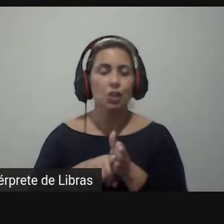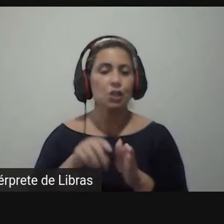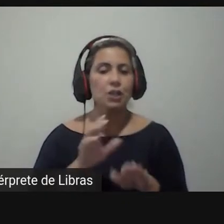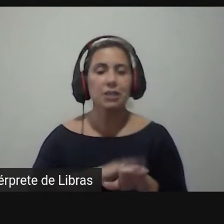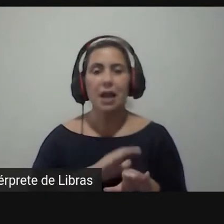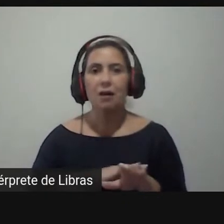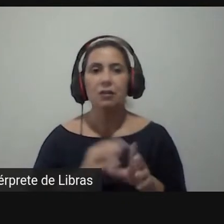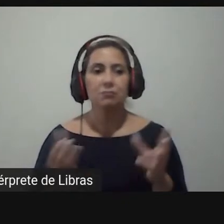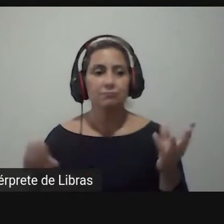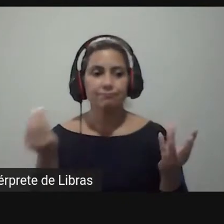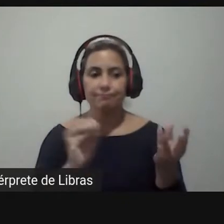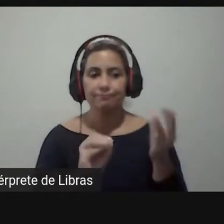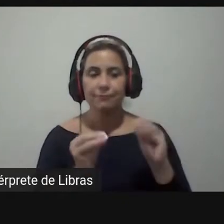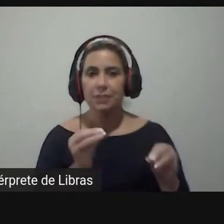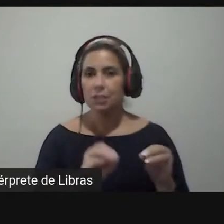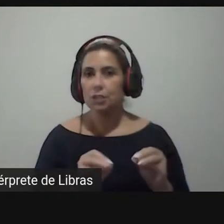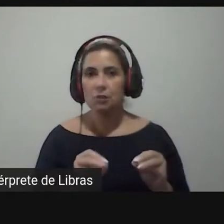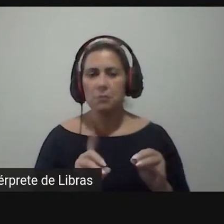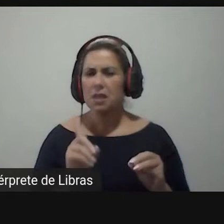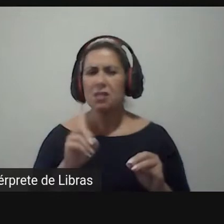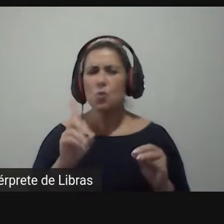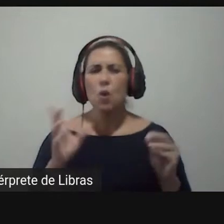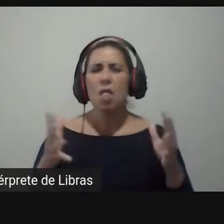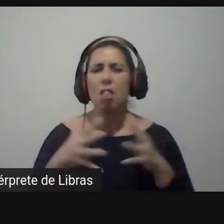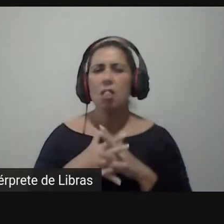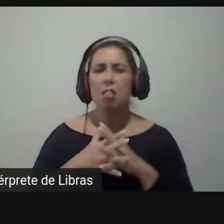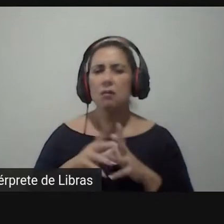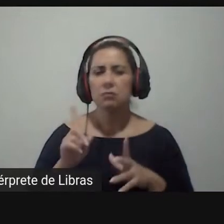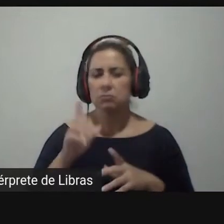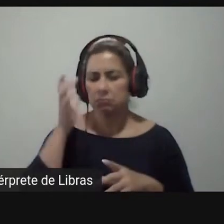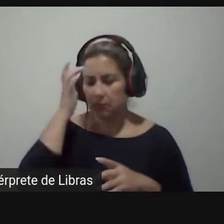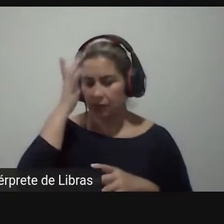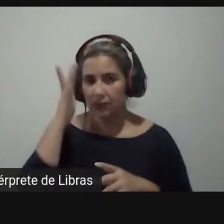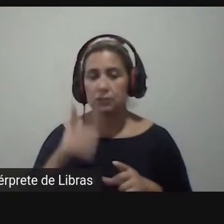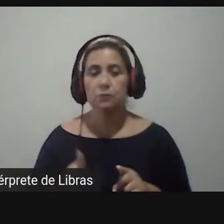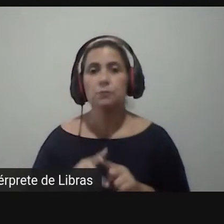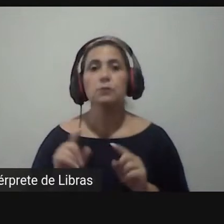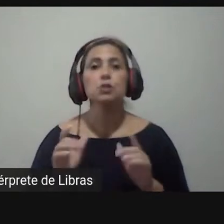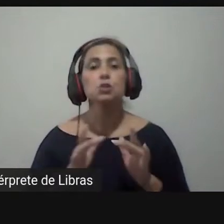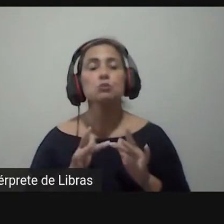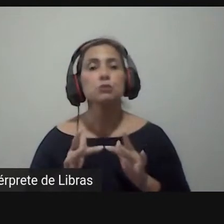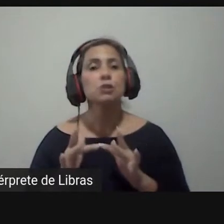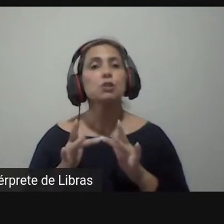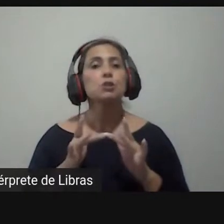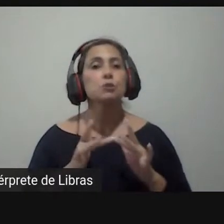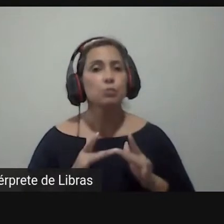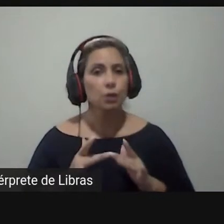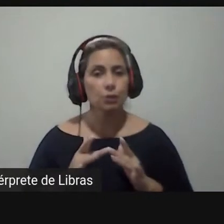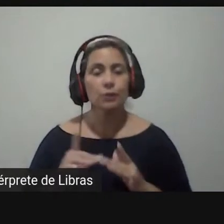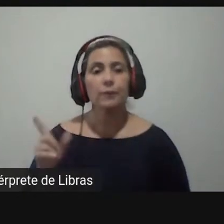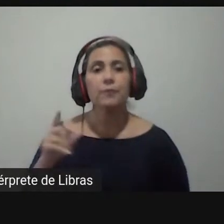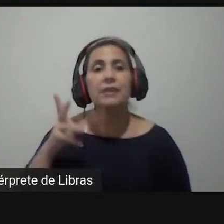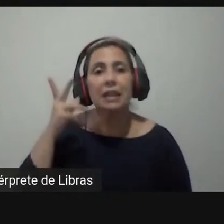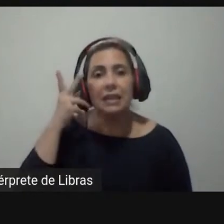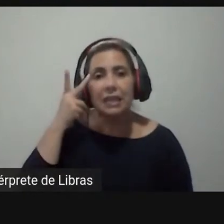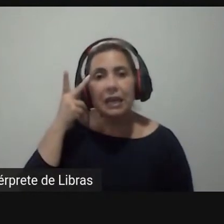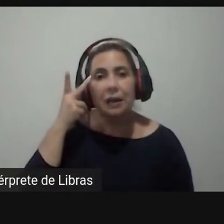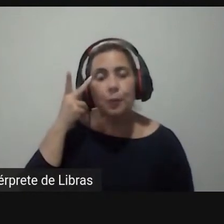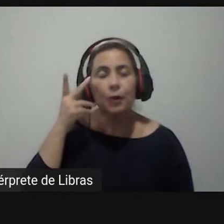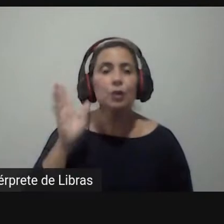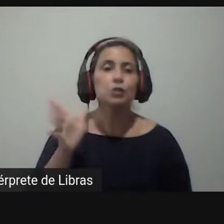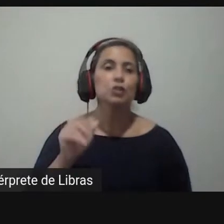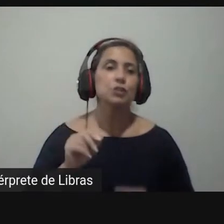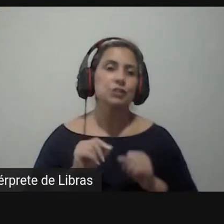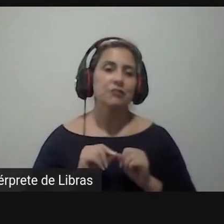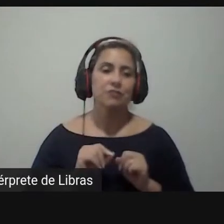preenchimento do campo nada muito complicado a assembleia para ficar mais próximo a nós a assembleia de São Paulo ela já faz